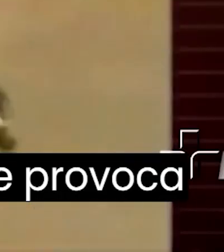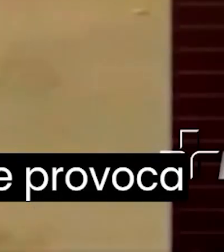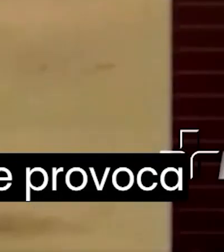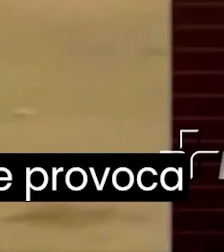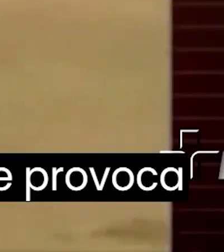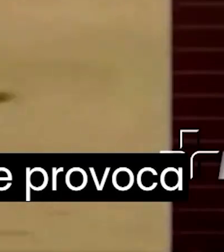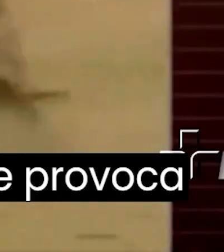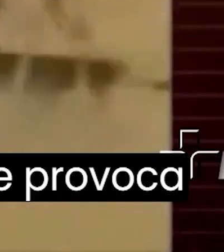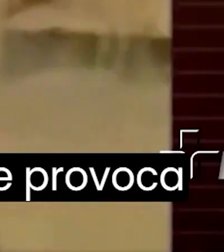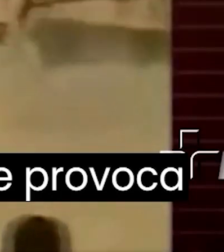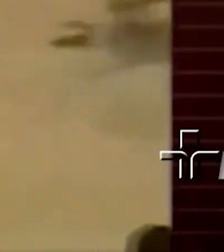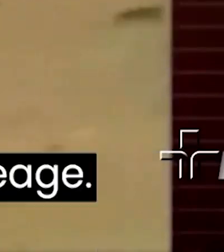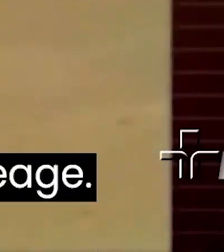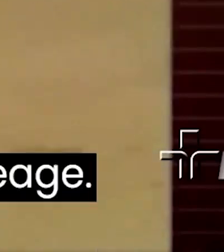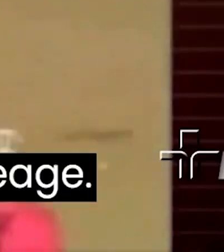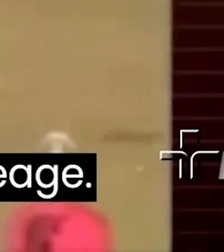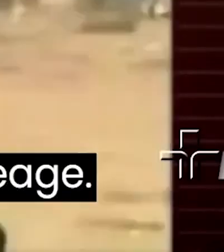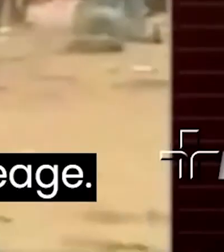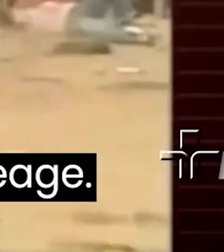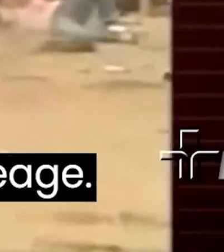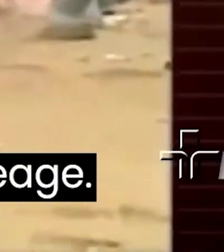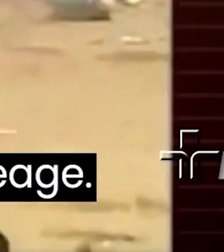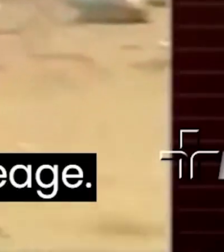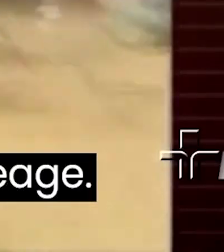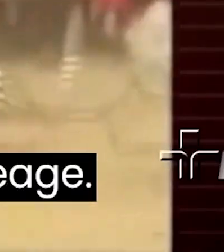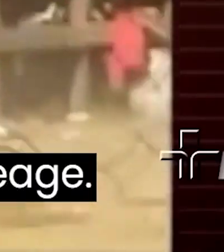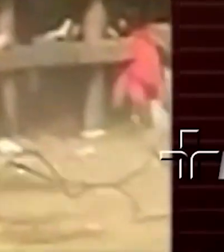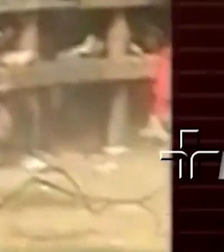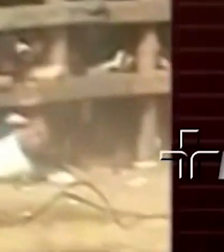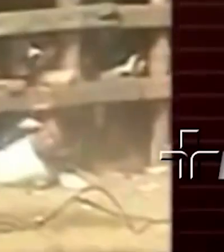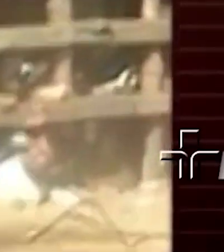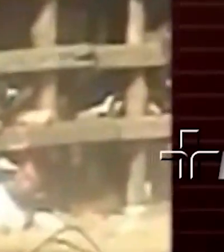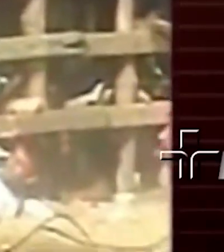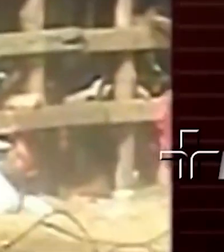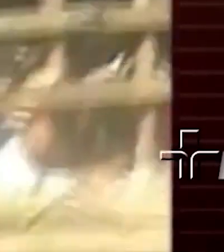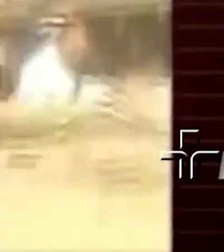onde o povo cerca e provoca o touro que algumas vezes reage